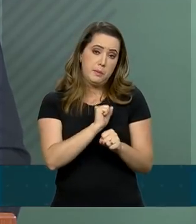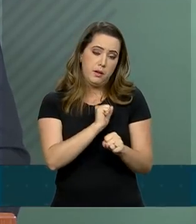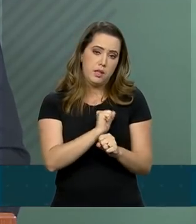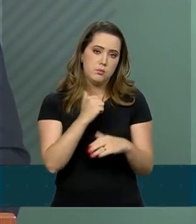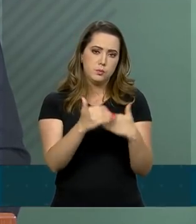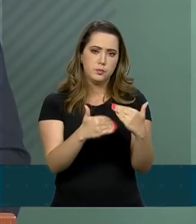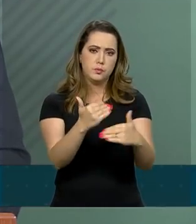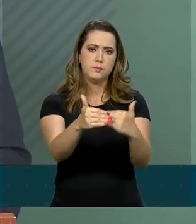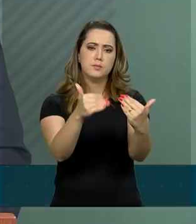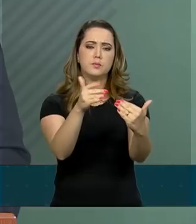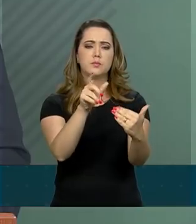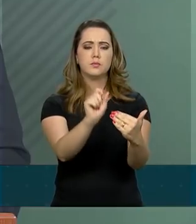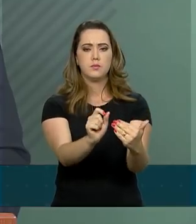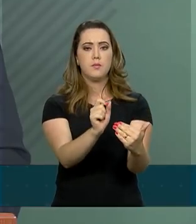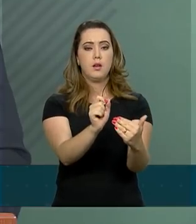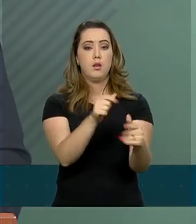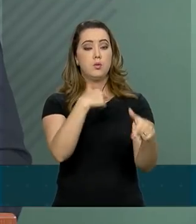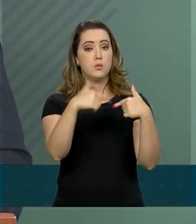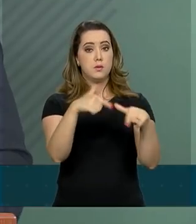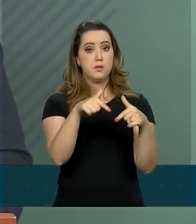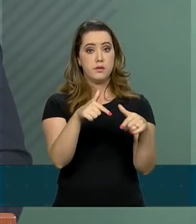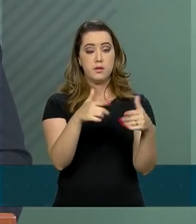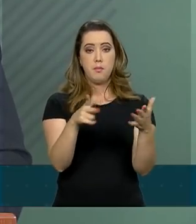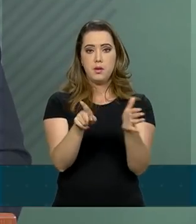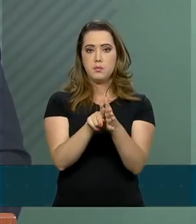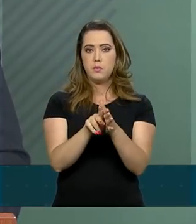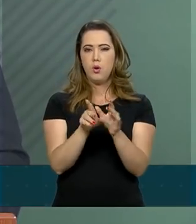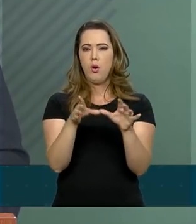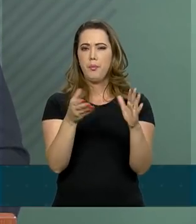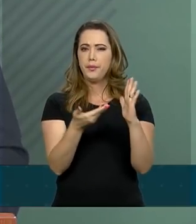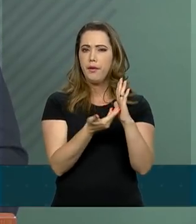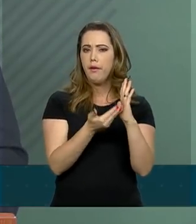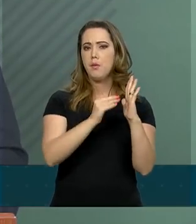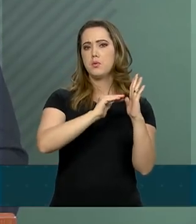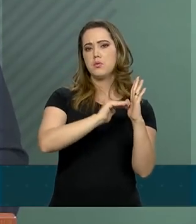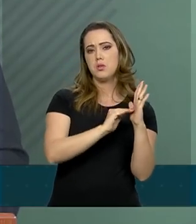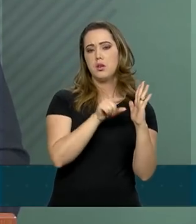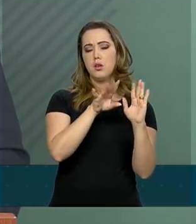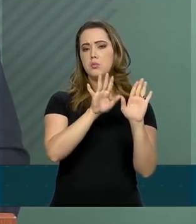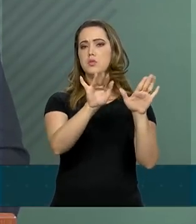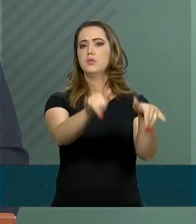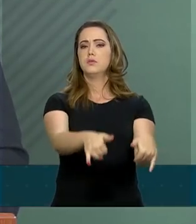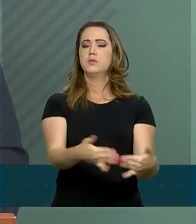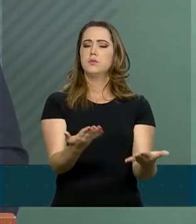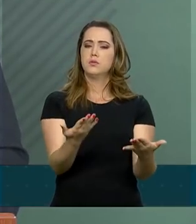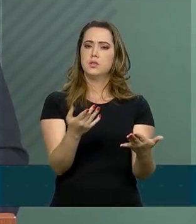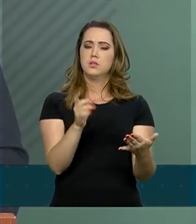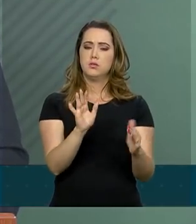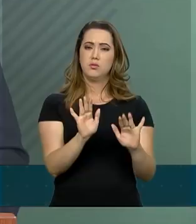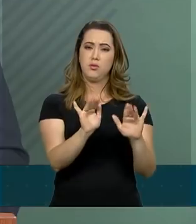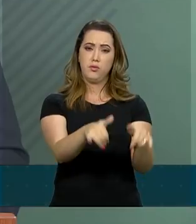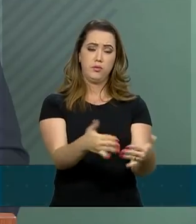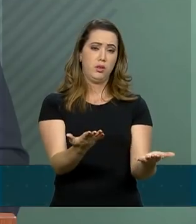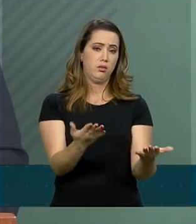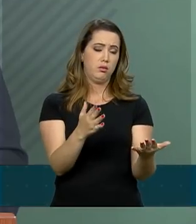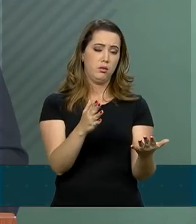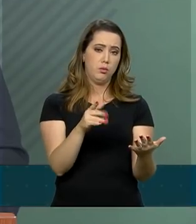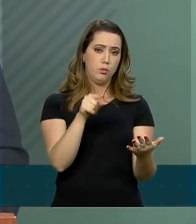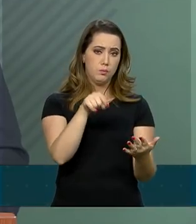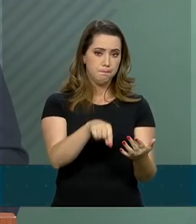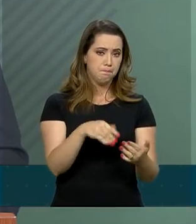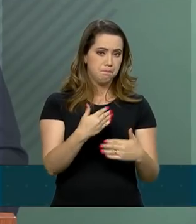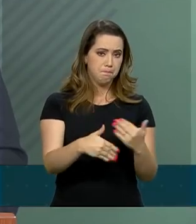prosseguimento das atividades regimentais daquelas casas para a conclusão e firma final